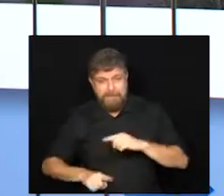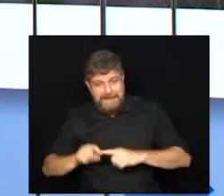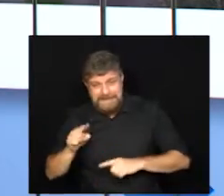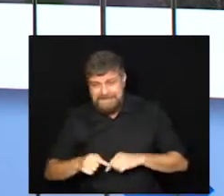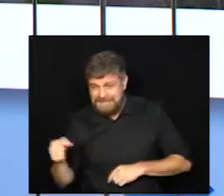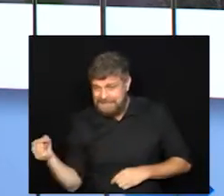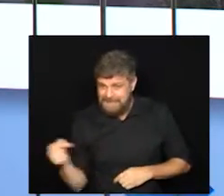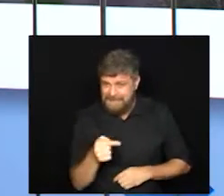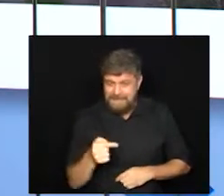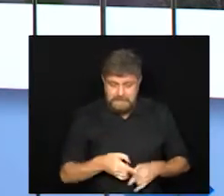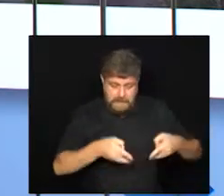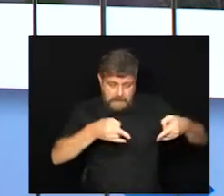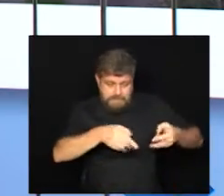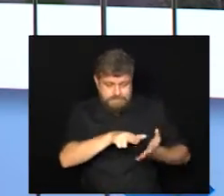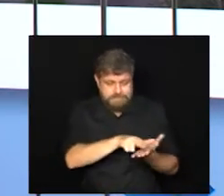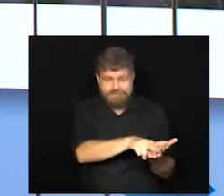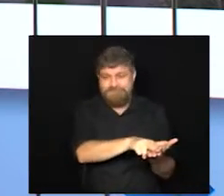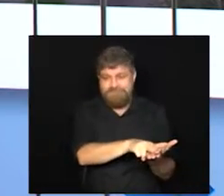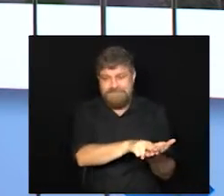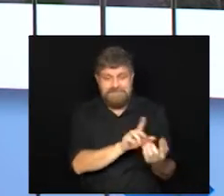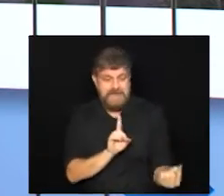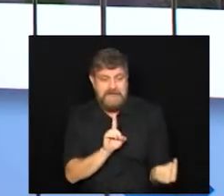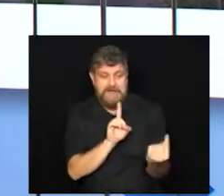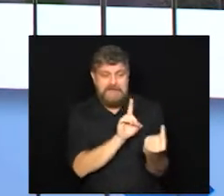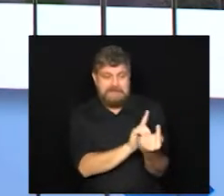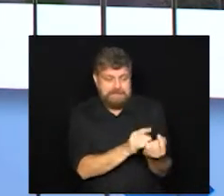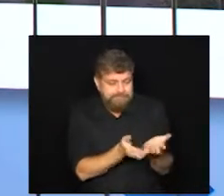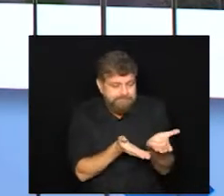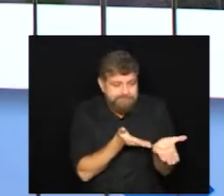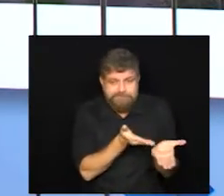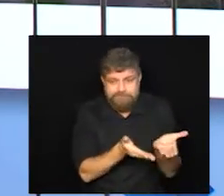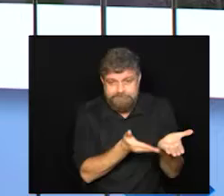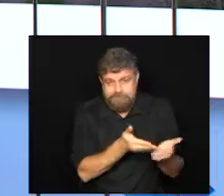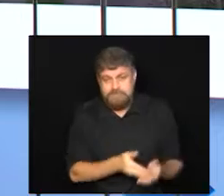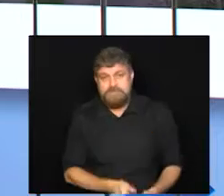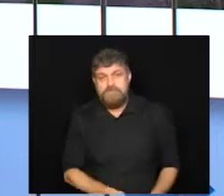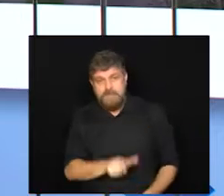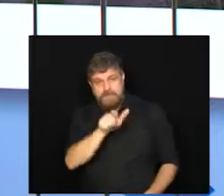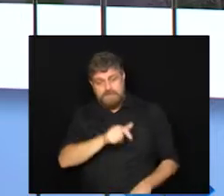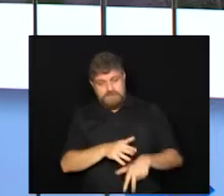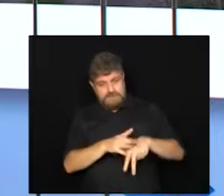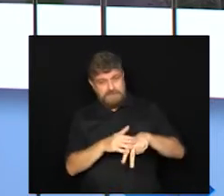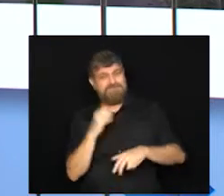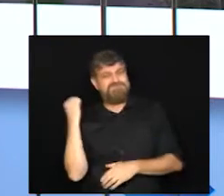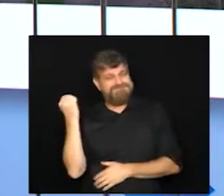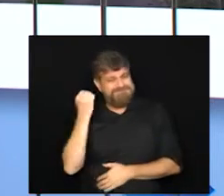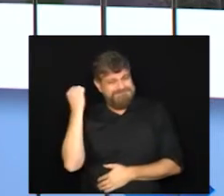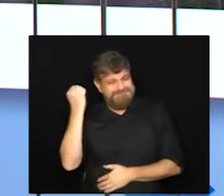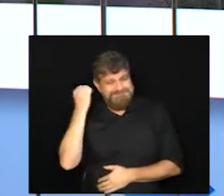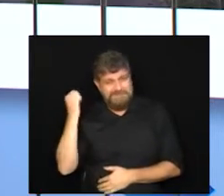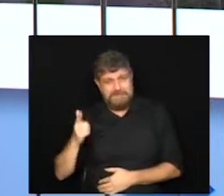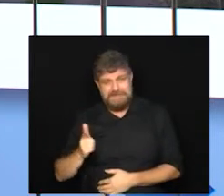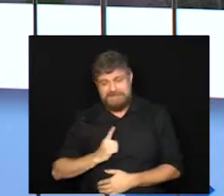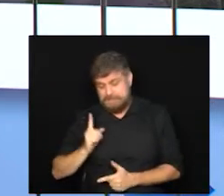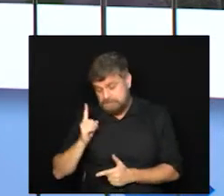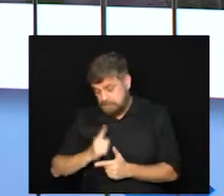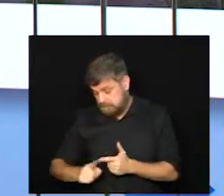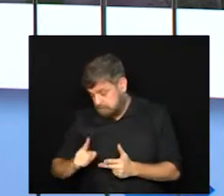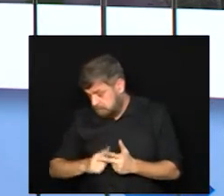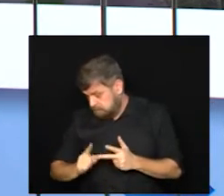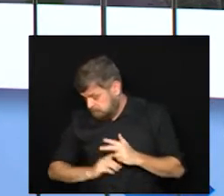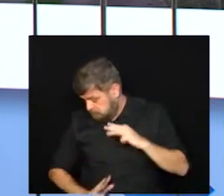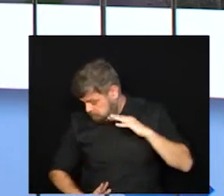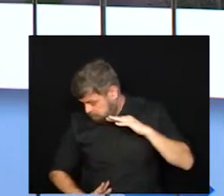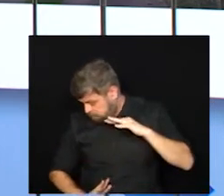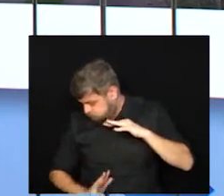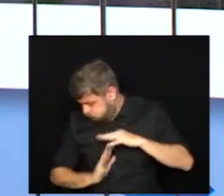necessários para o atendimento de doentes graves. Ou seja, é uma situação em que